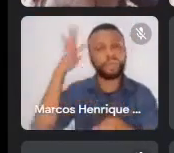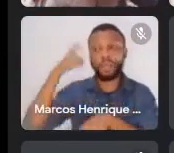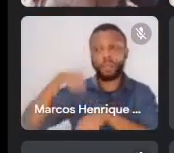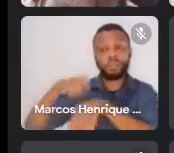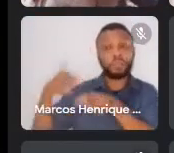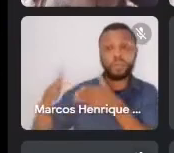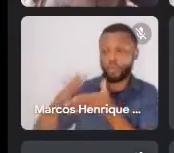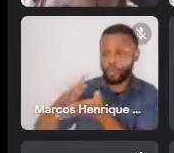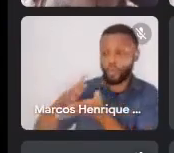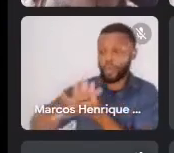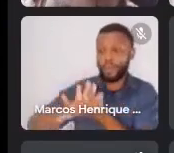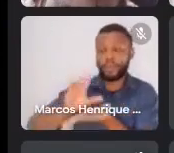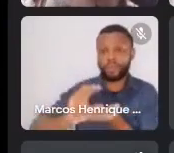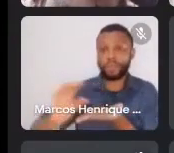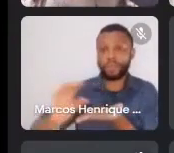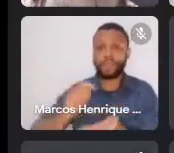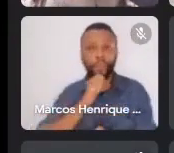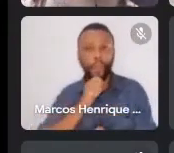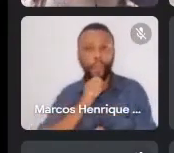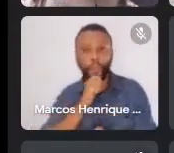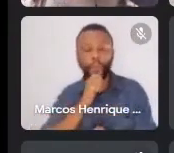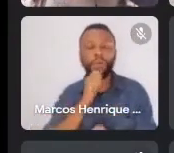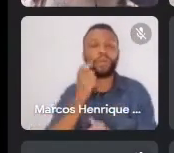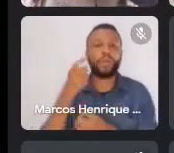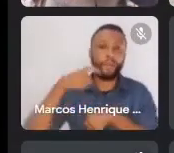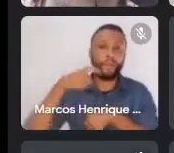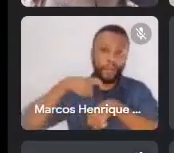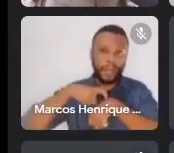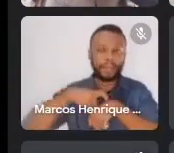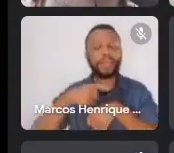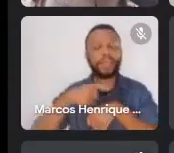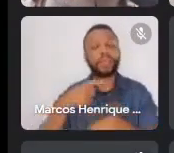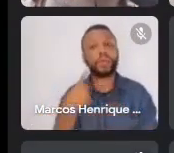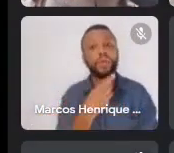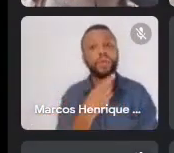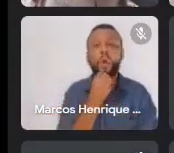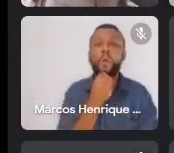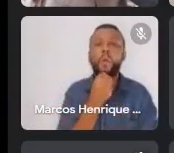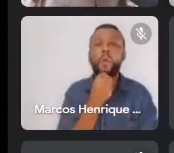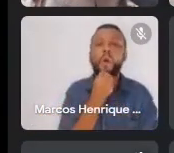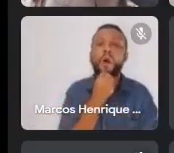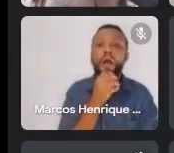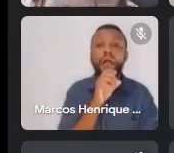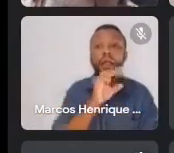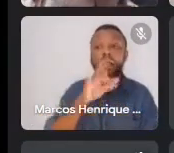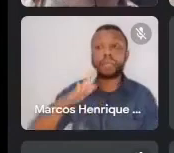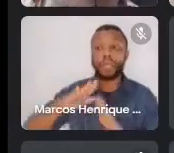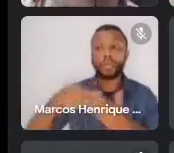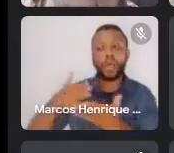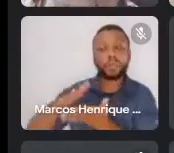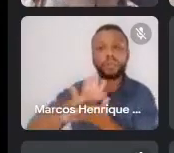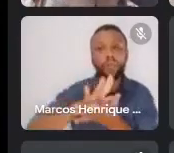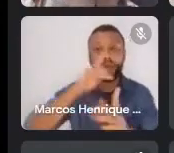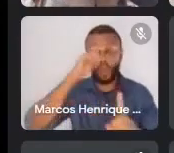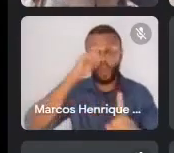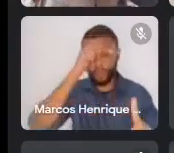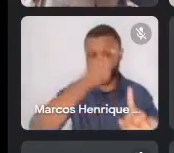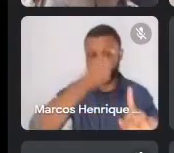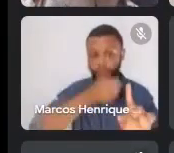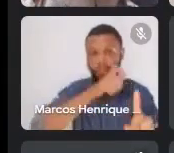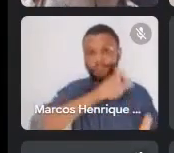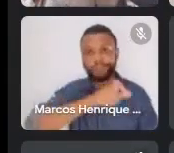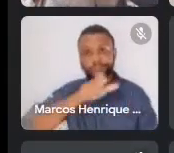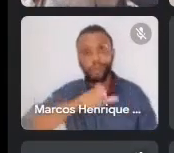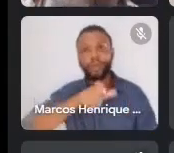e onde a gente tinha a possibilidade de ver cada escola prestando homenagem a grande nome da nova cultura, grande nome da